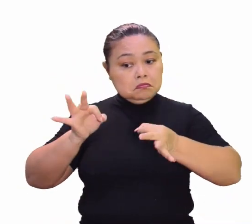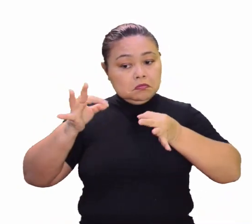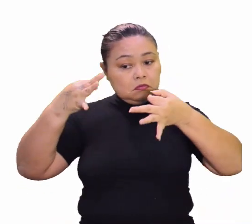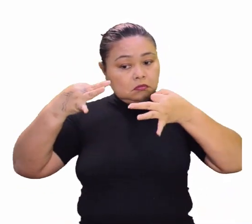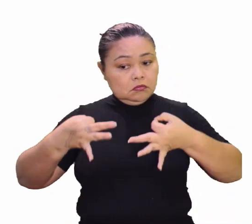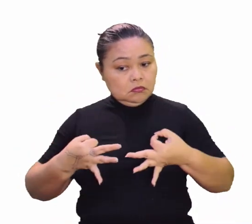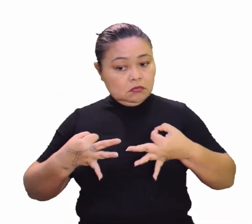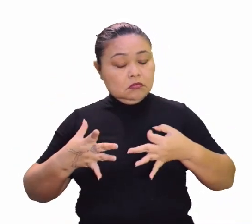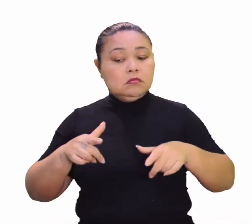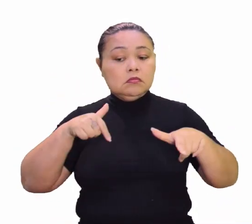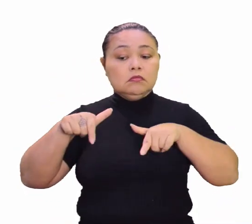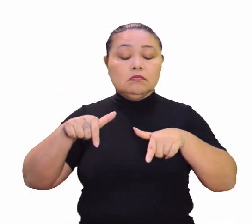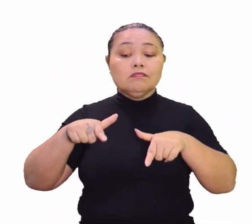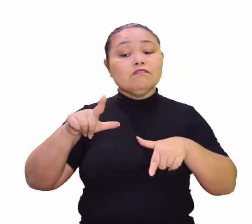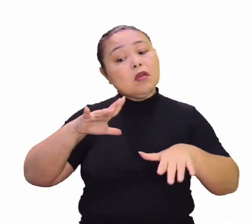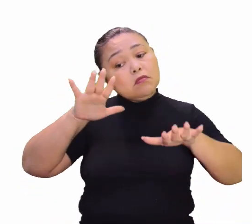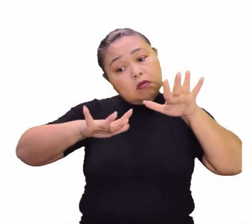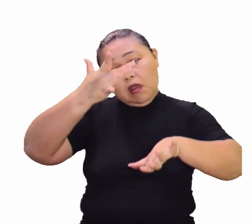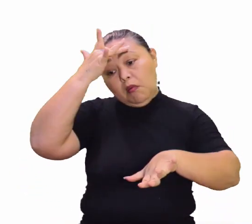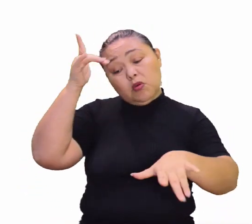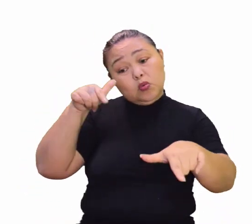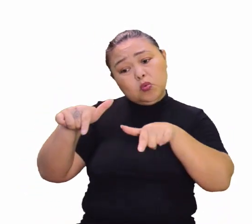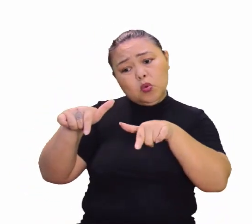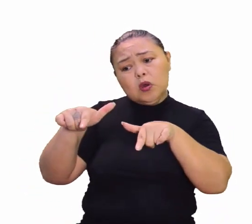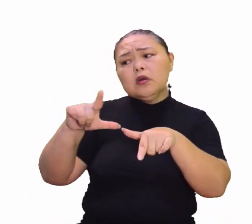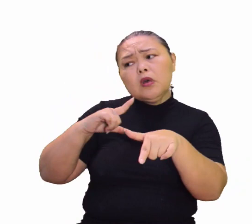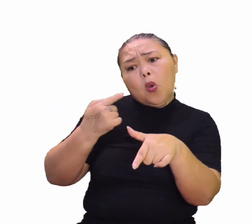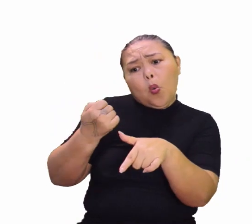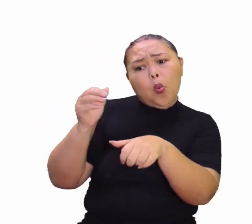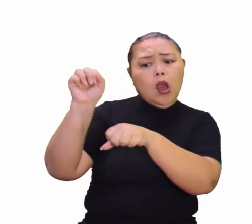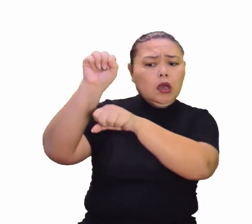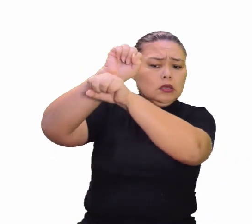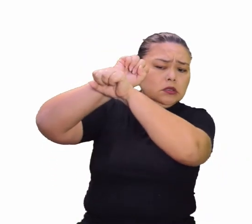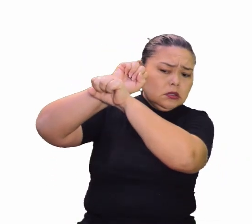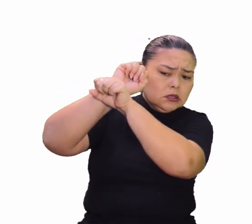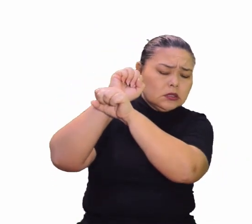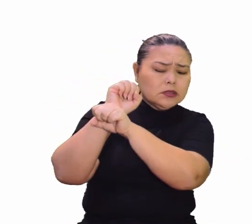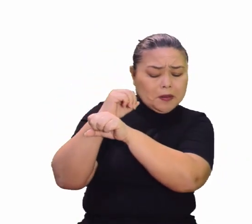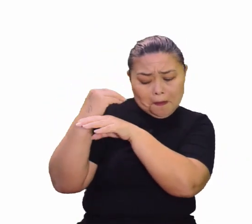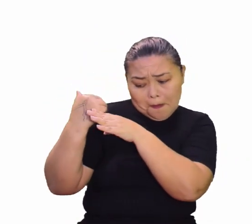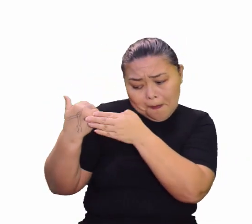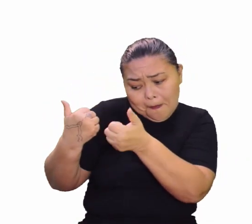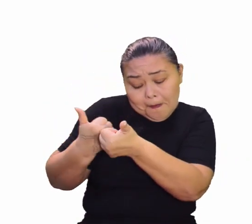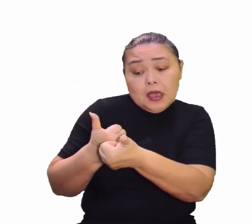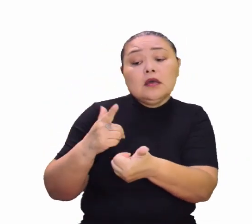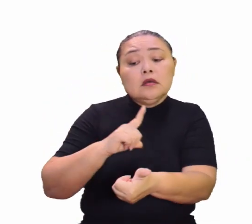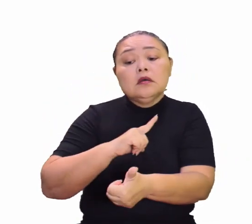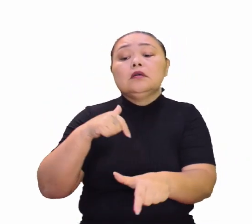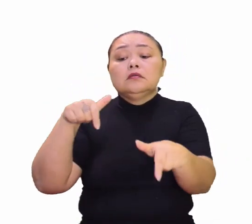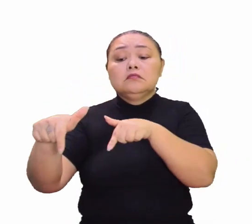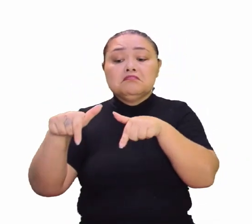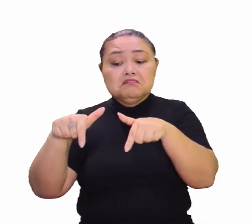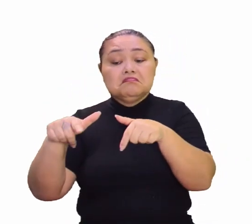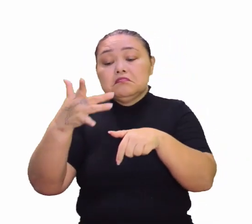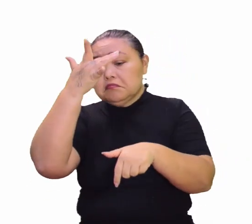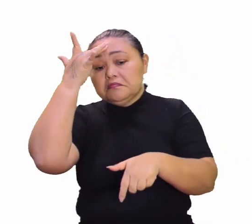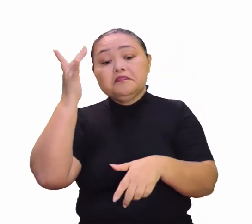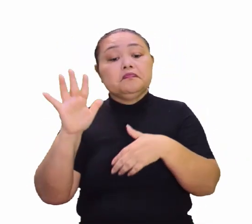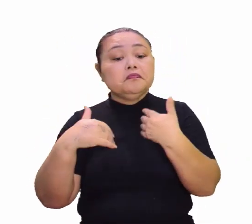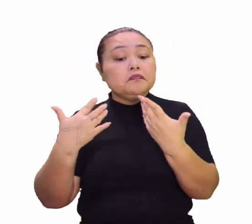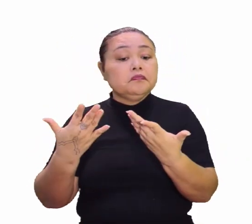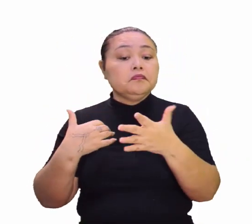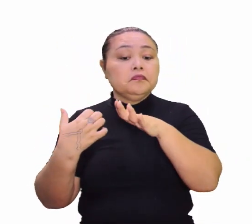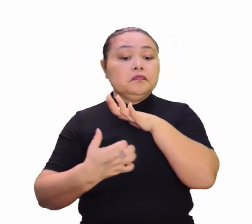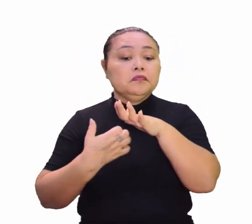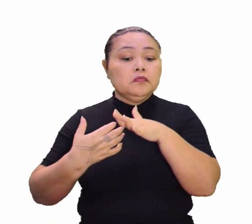são trabalhos quase escravos, né? No mundo. escravidão. Tem muito ainda, muito. Tem muita gente trabalhando. Nove,